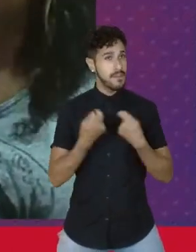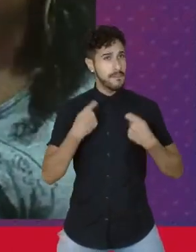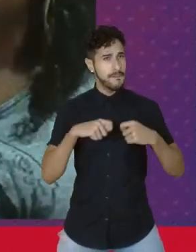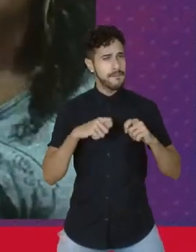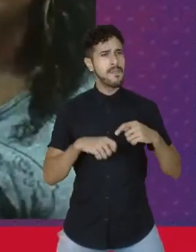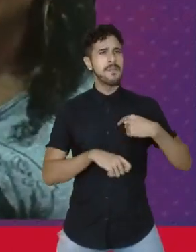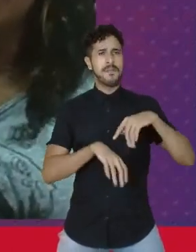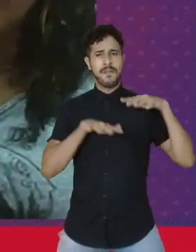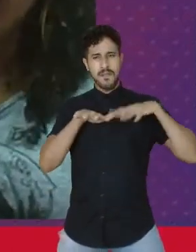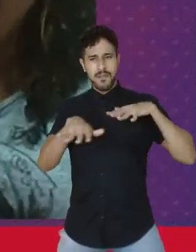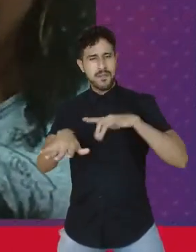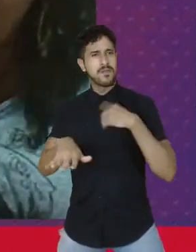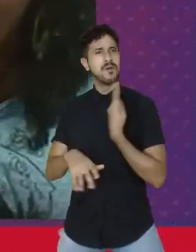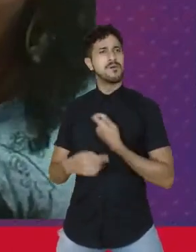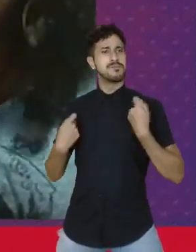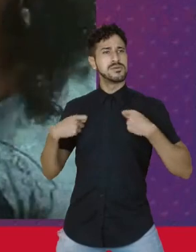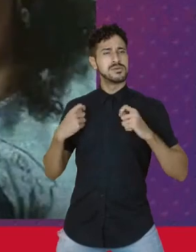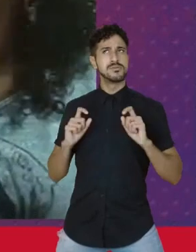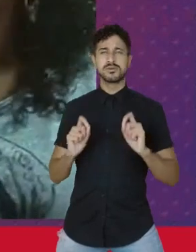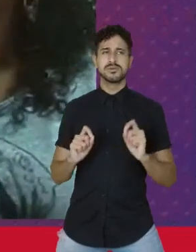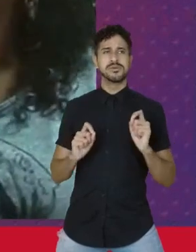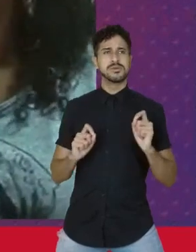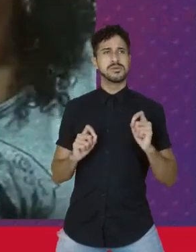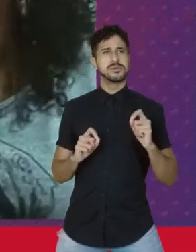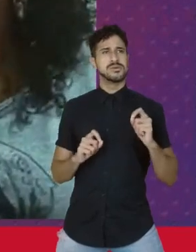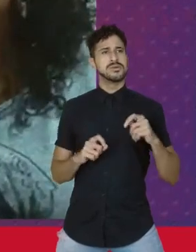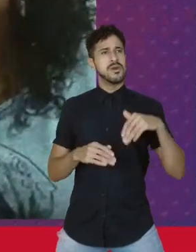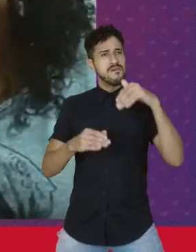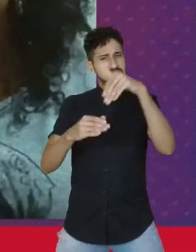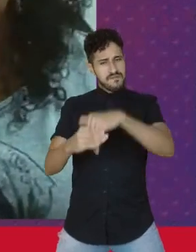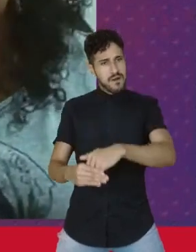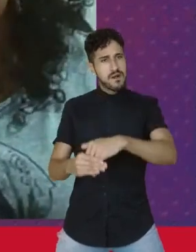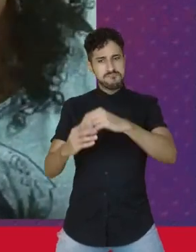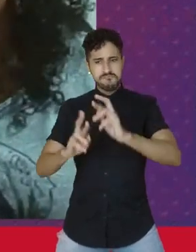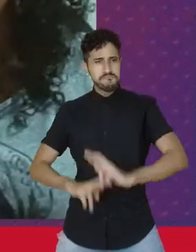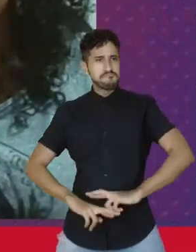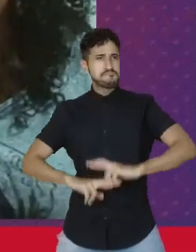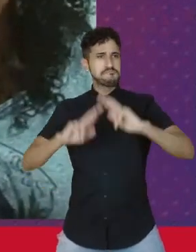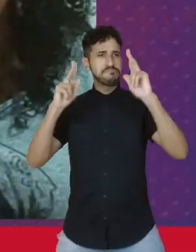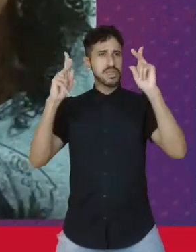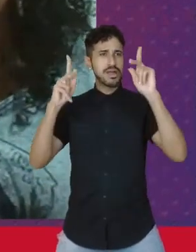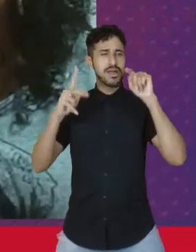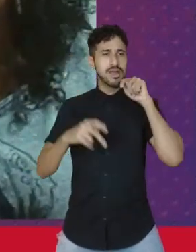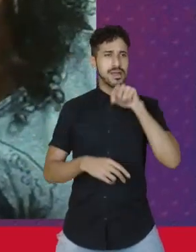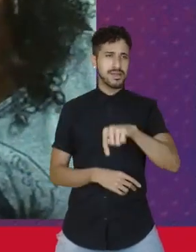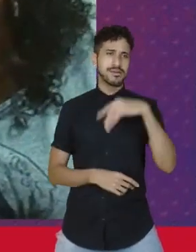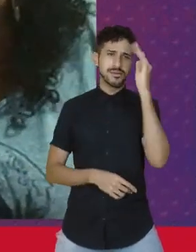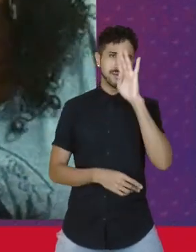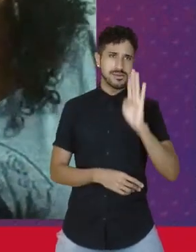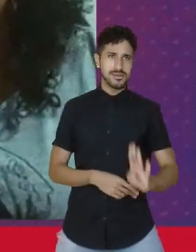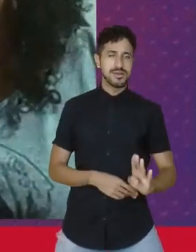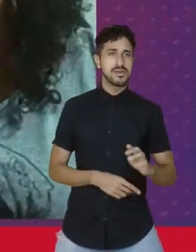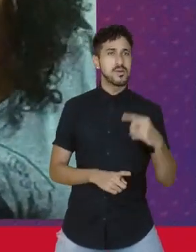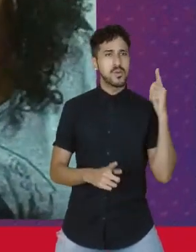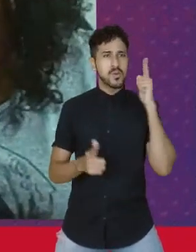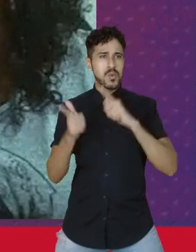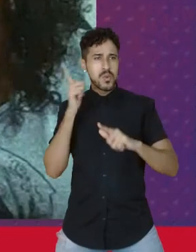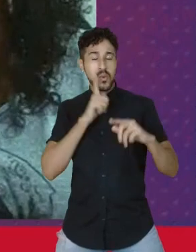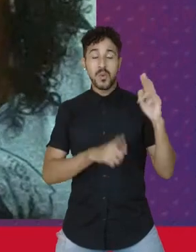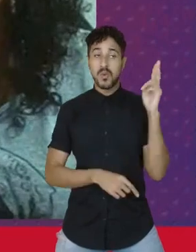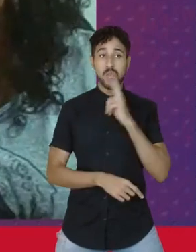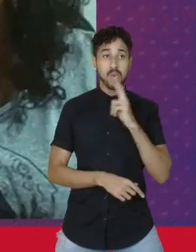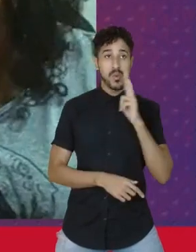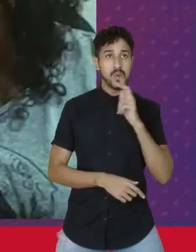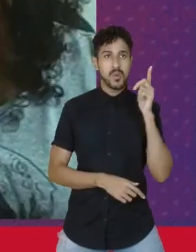ir às ruas, nós precisamos ir às urnas e mudar esse cenário brasileiro para que, de urgente,